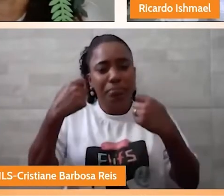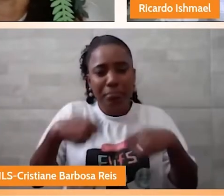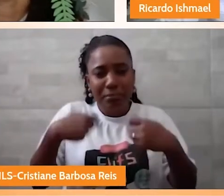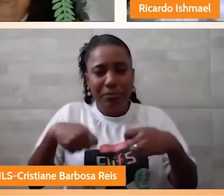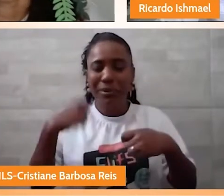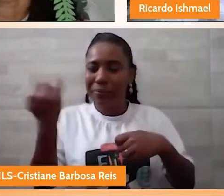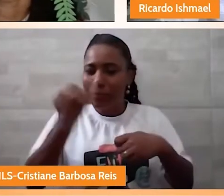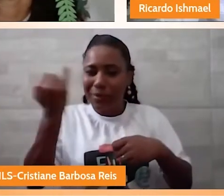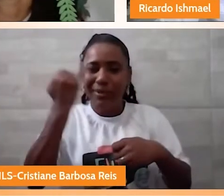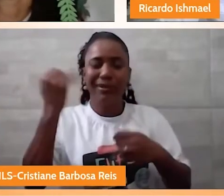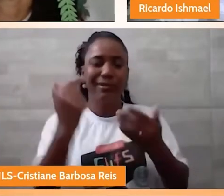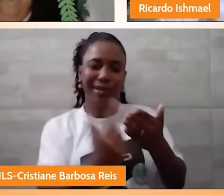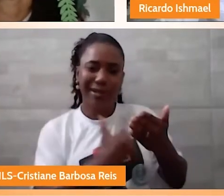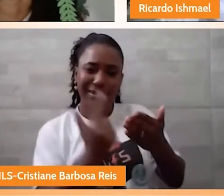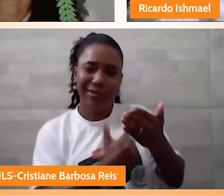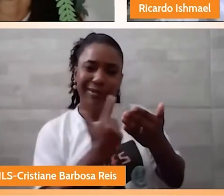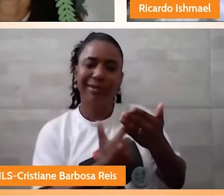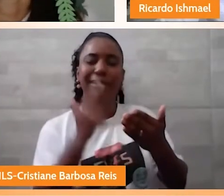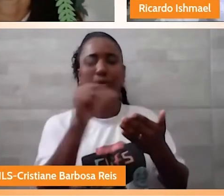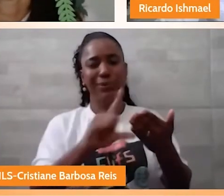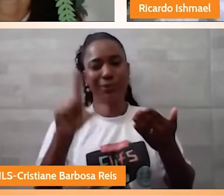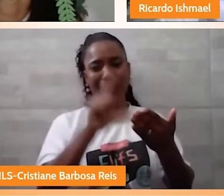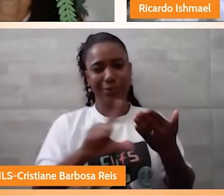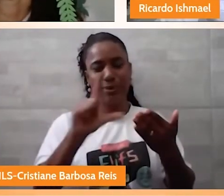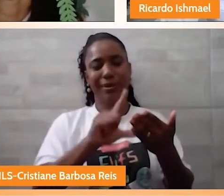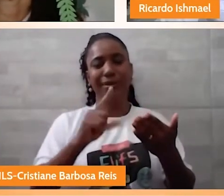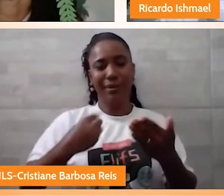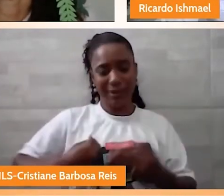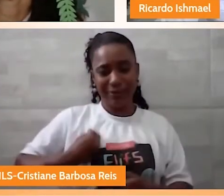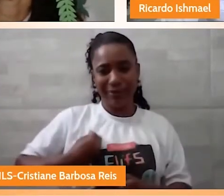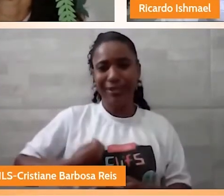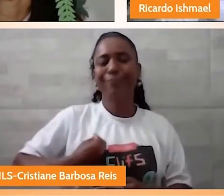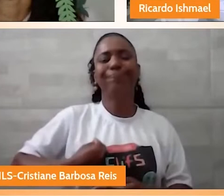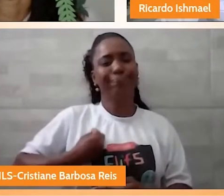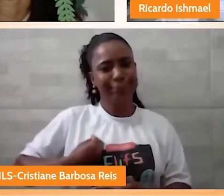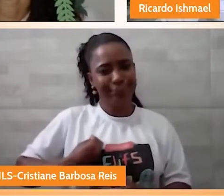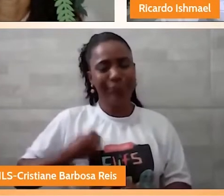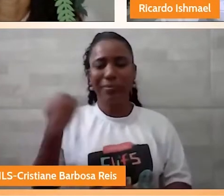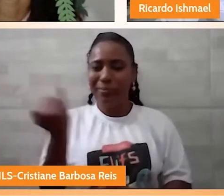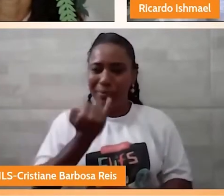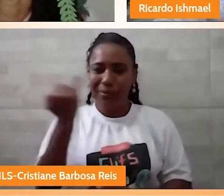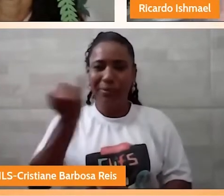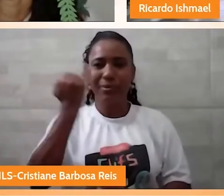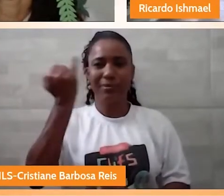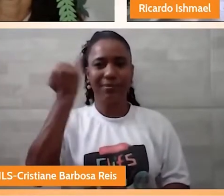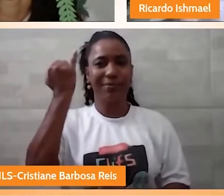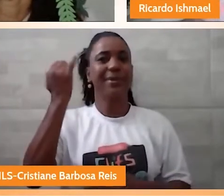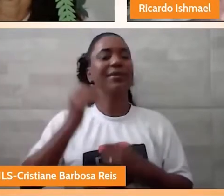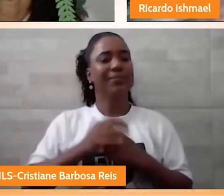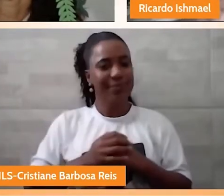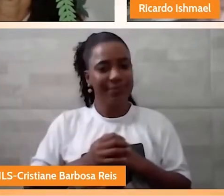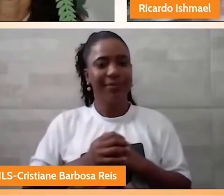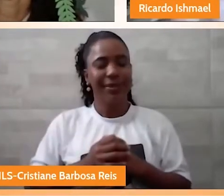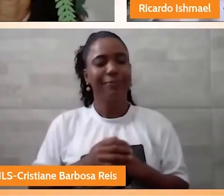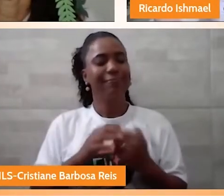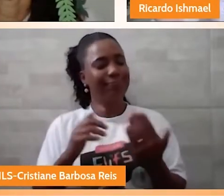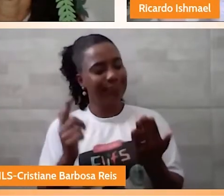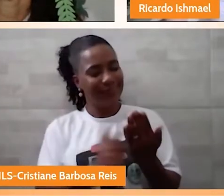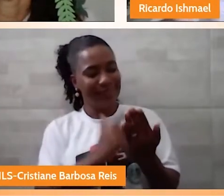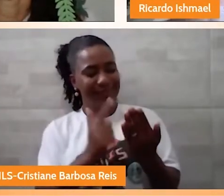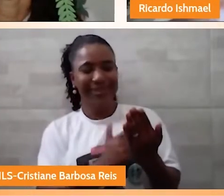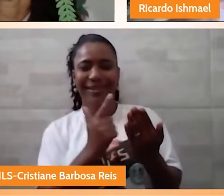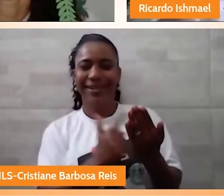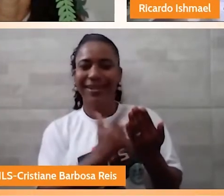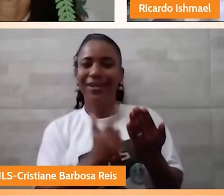da literatura. E, mais do que isso, desde muito cedo, eu me tornei um fascinado pela língua